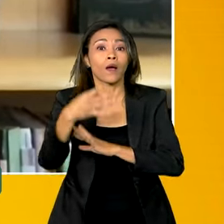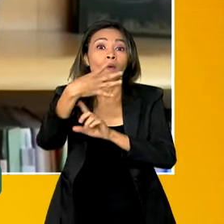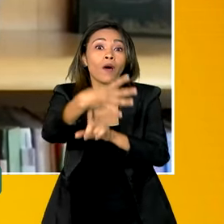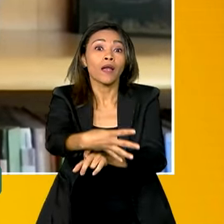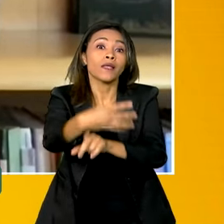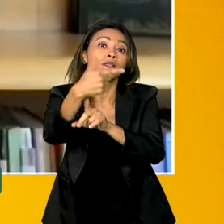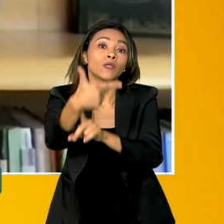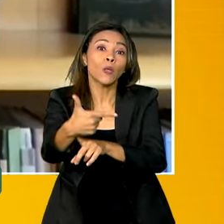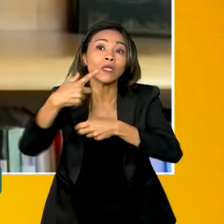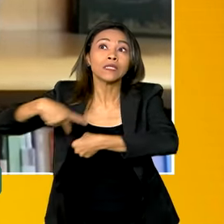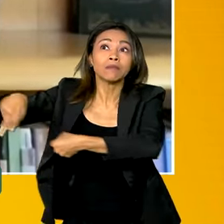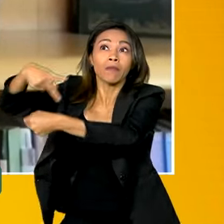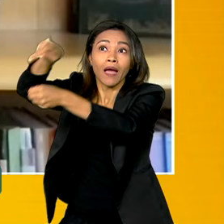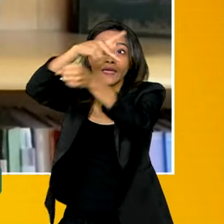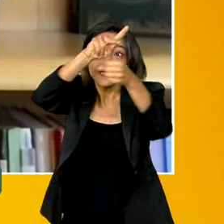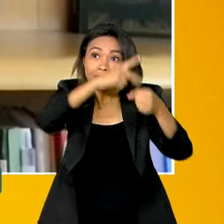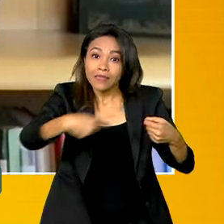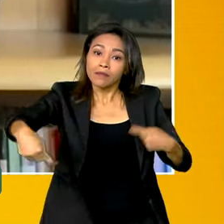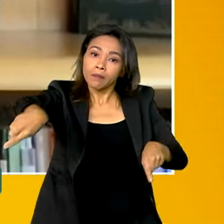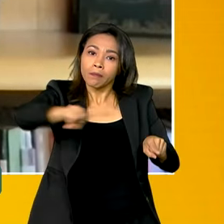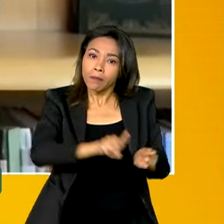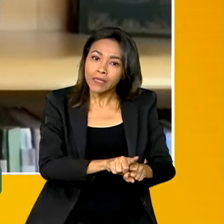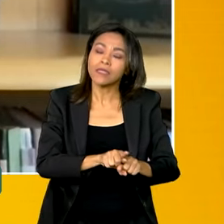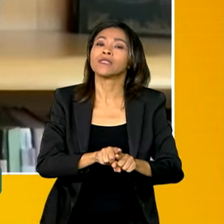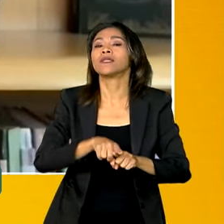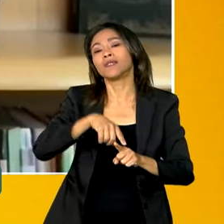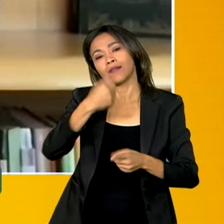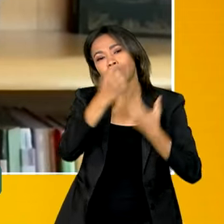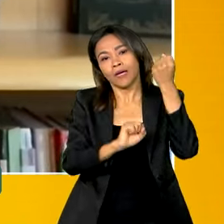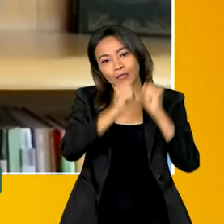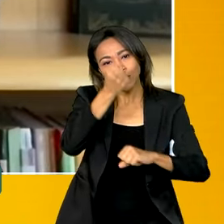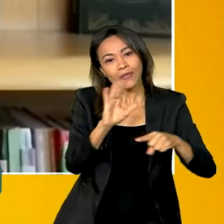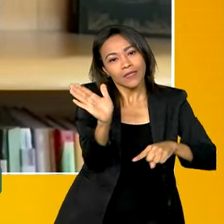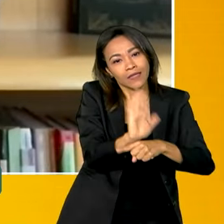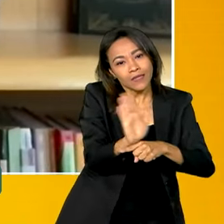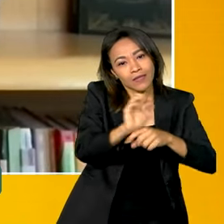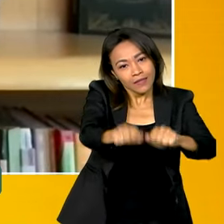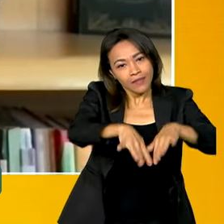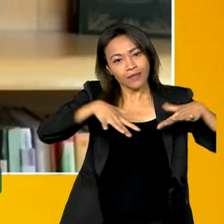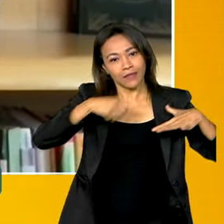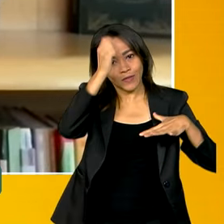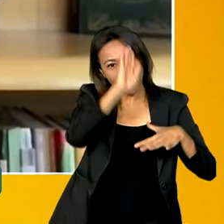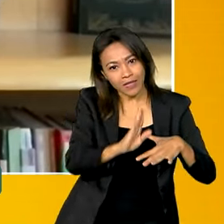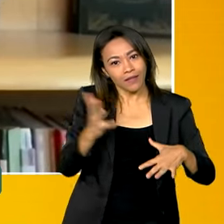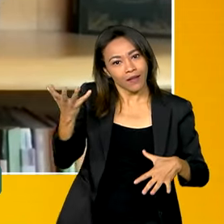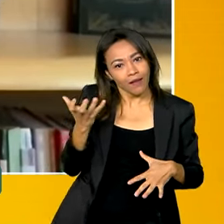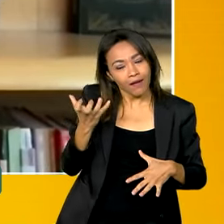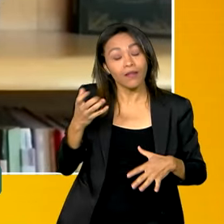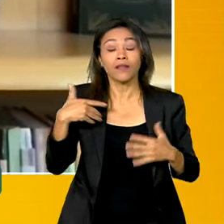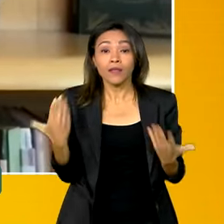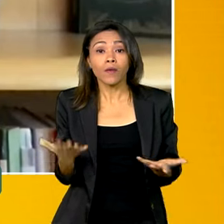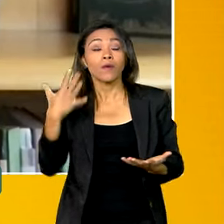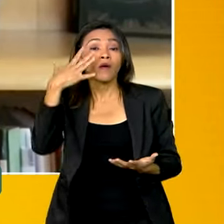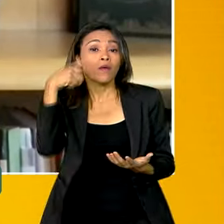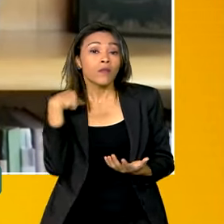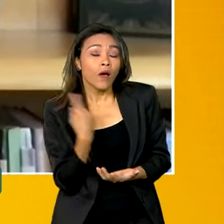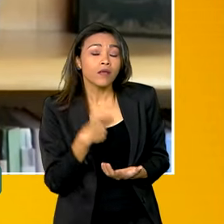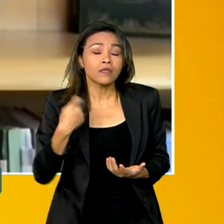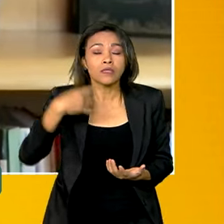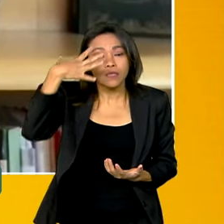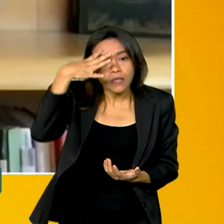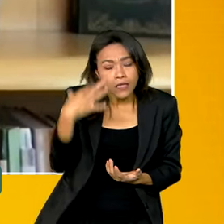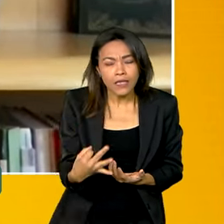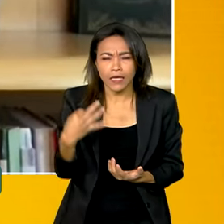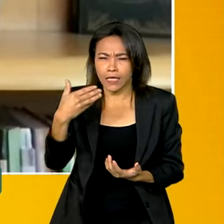querendo fazer co-produções com produtoras brasileiras. Então, eu acho que isso é muito importante, a gente entender que a cultura é